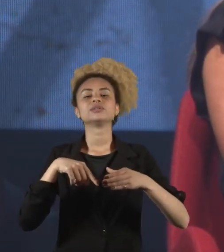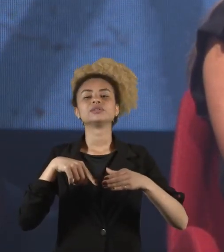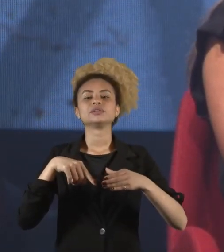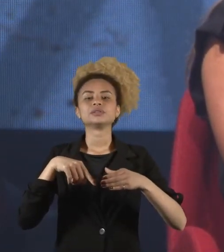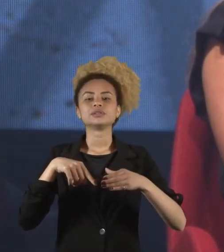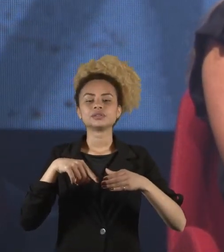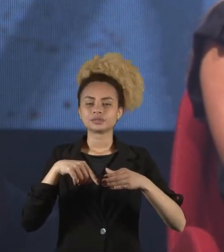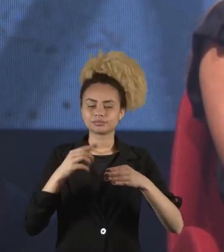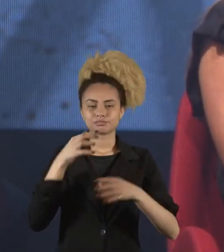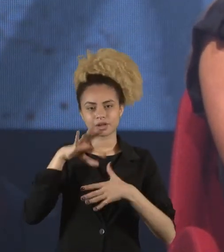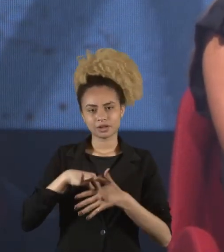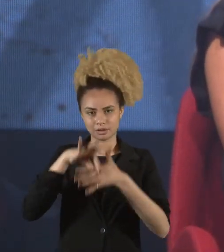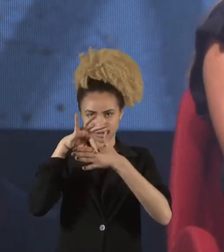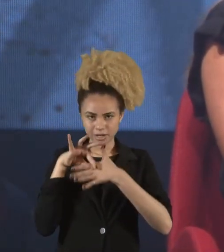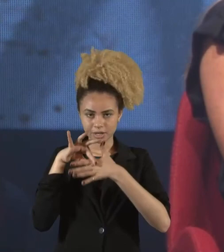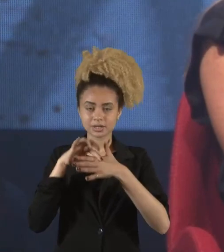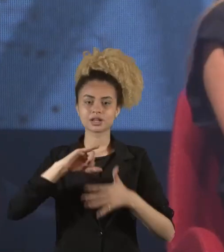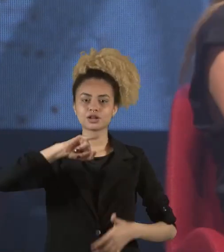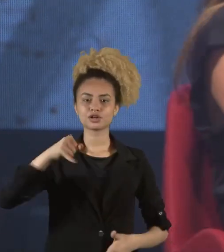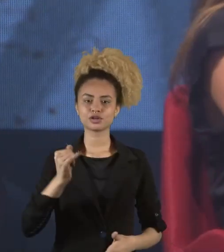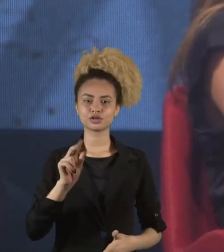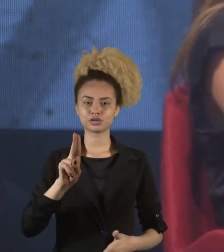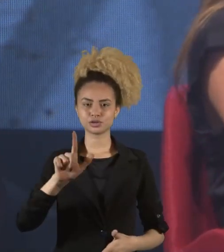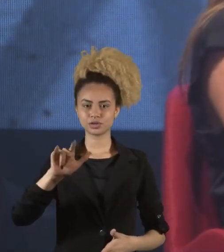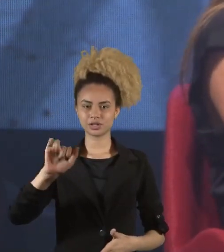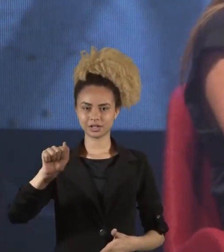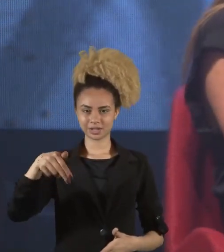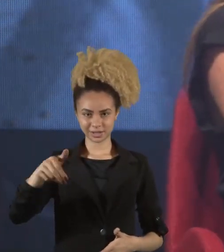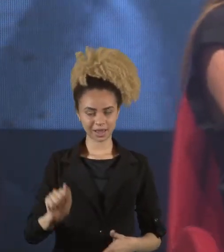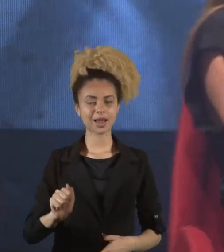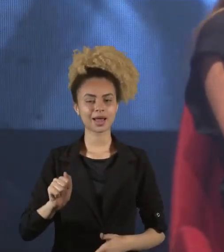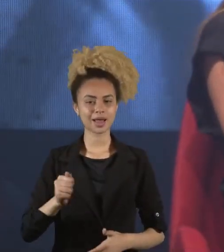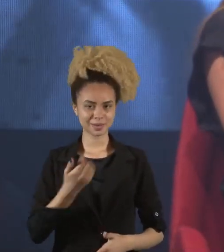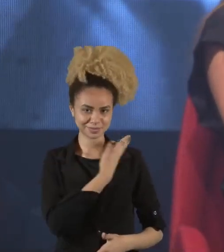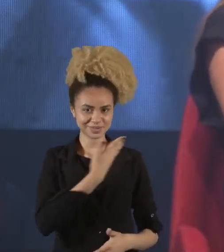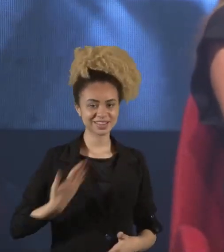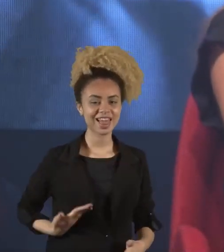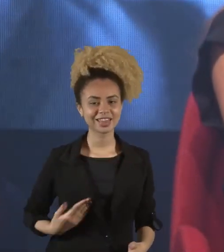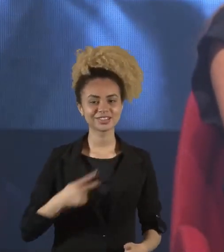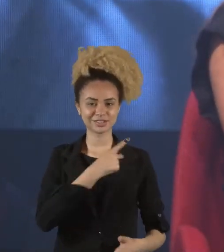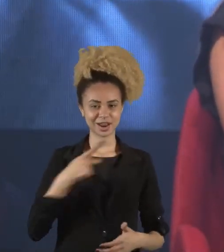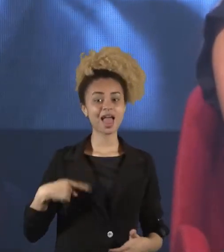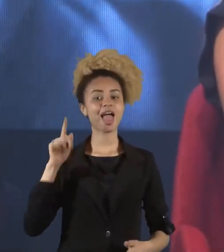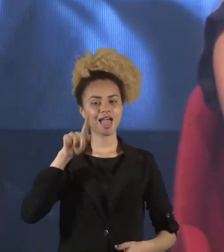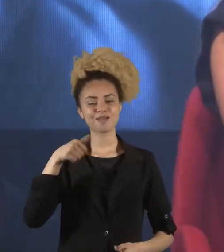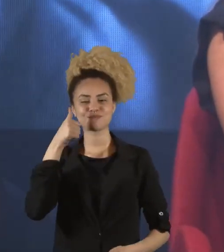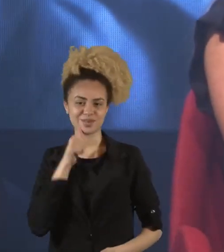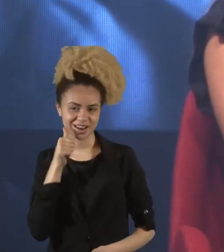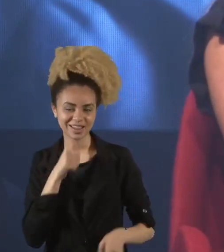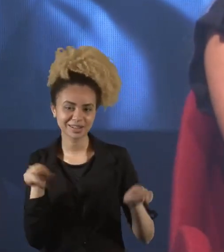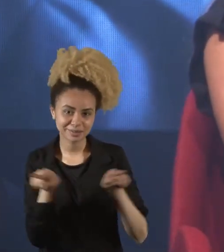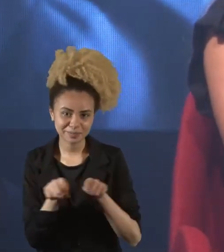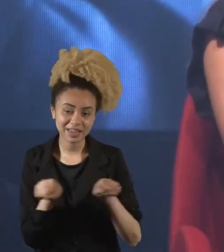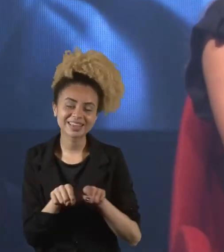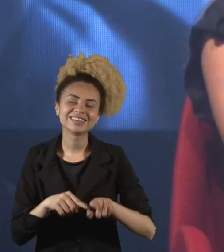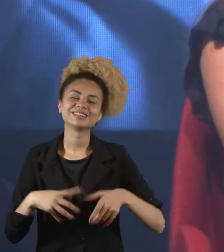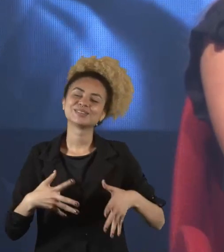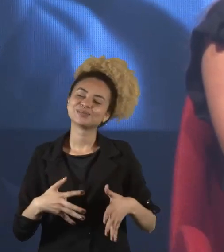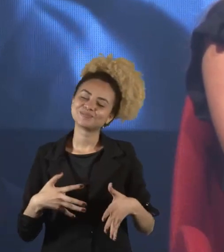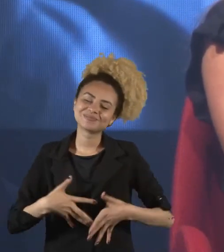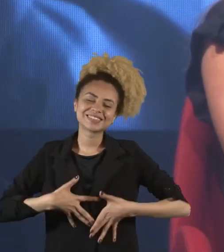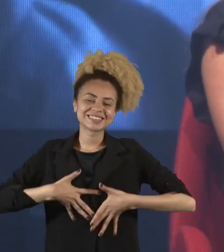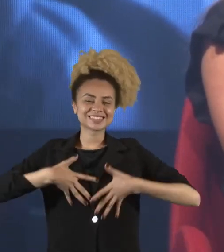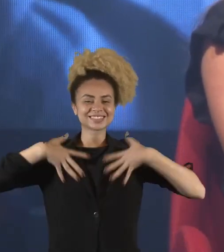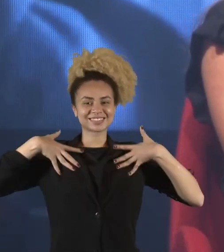liderança. A Juliana, nossa presidente, é mulher também. Então, me sinto muito